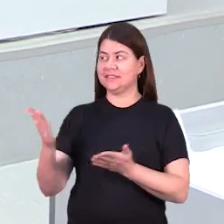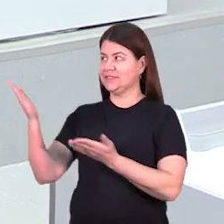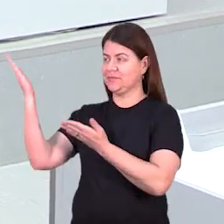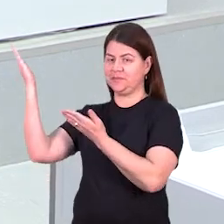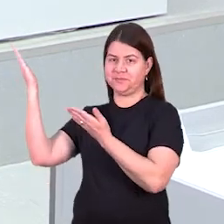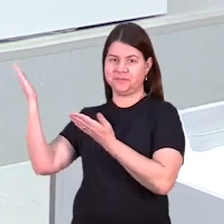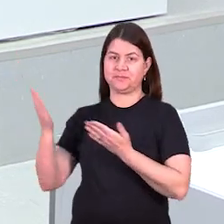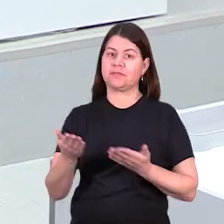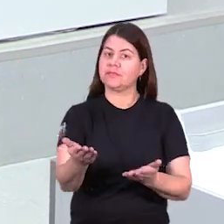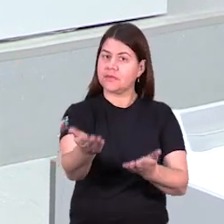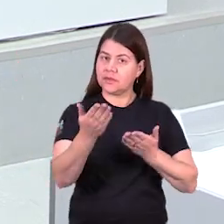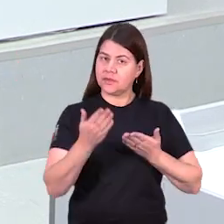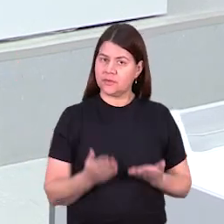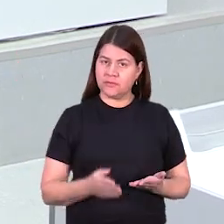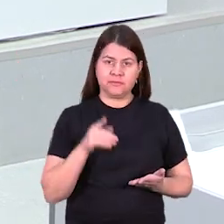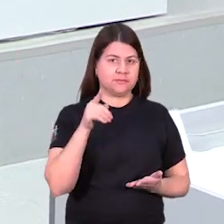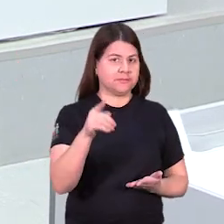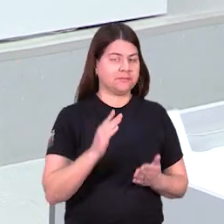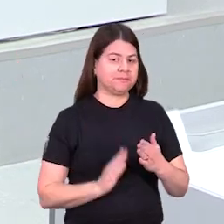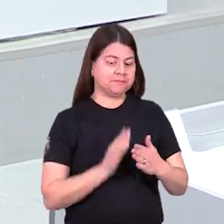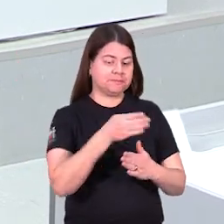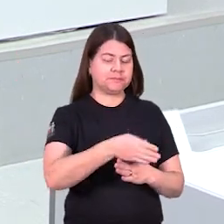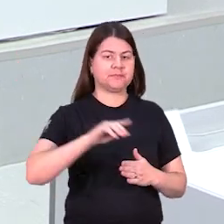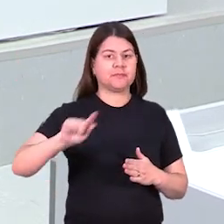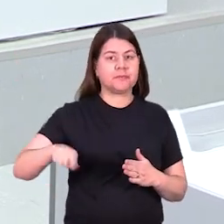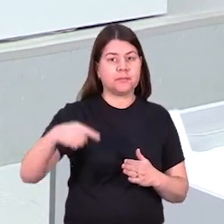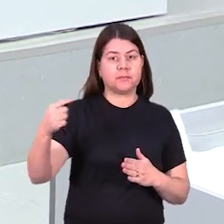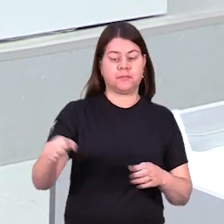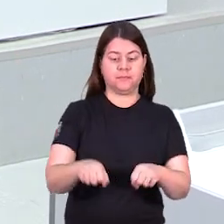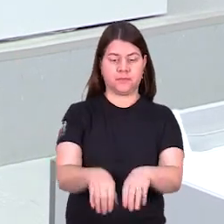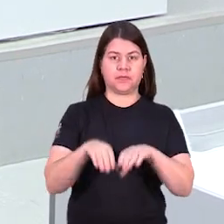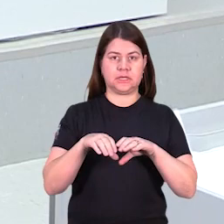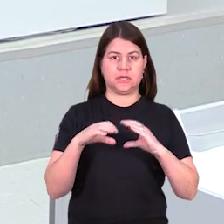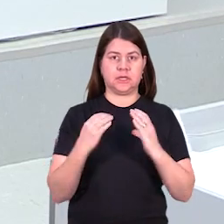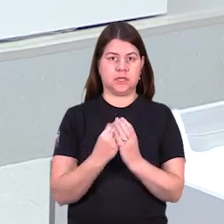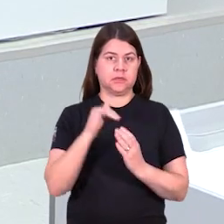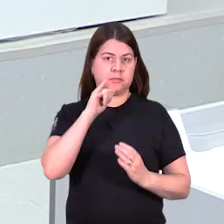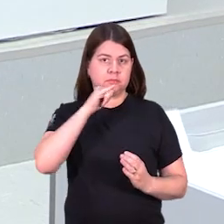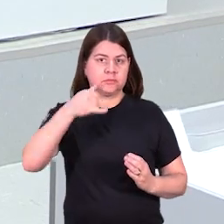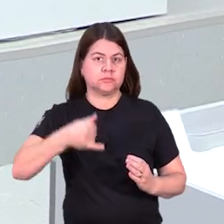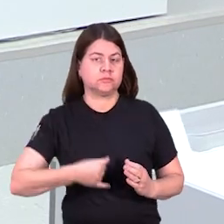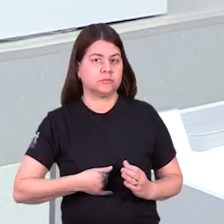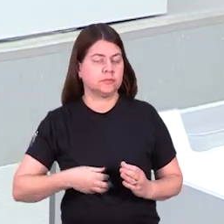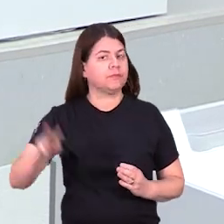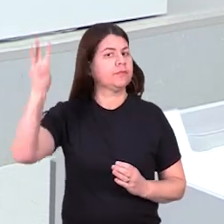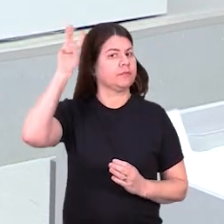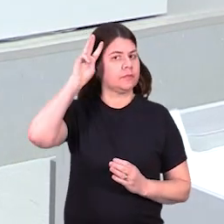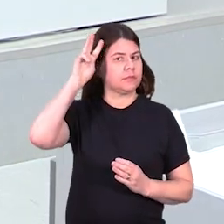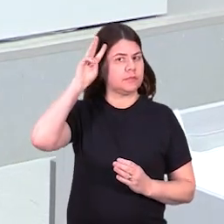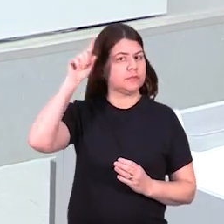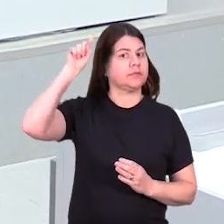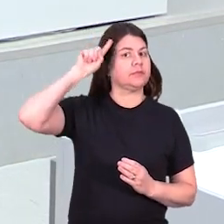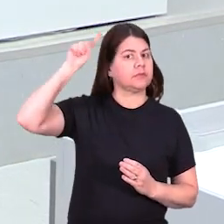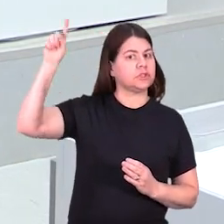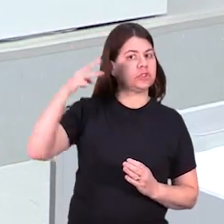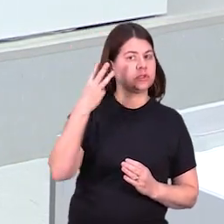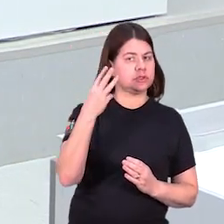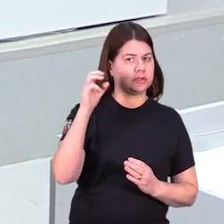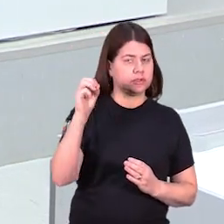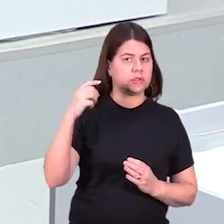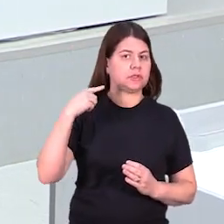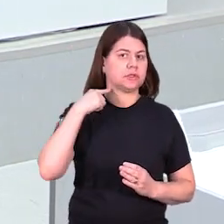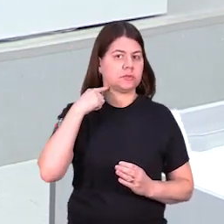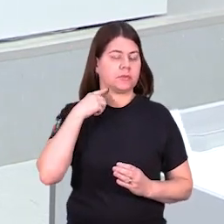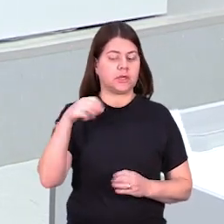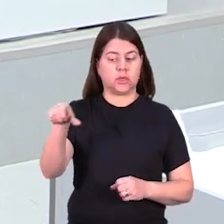Olá, eu sou a Marcela Franco e convido você a participar da próxima sessão da Câmara de Jundiaí, que acontece